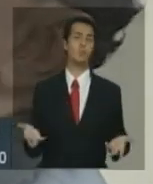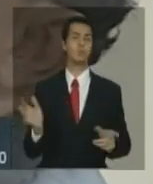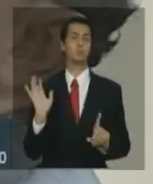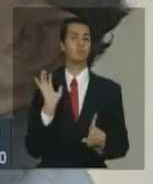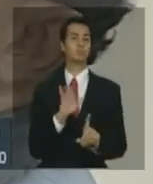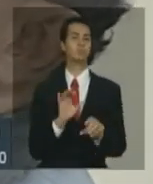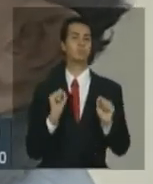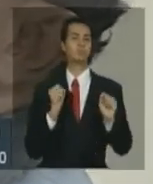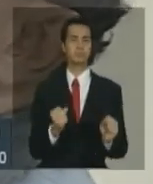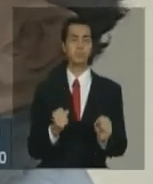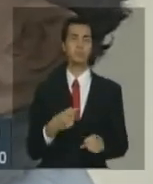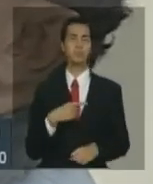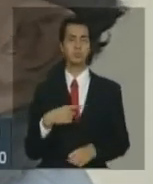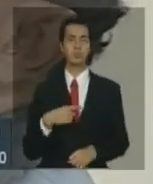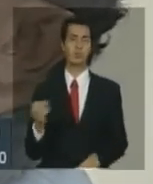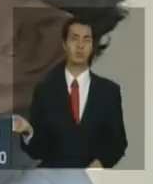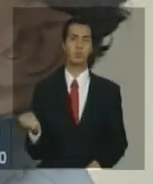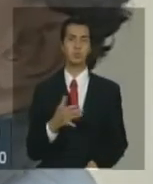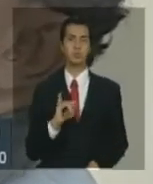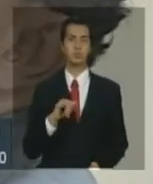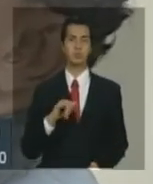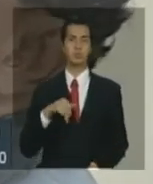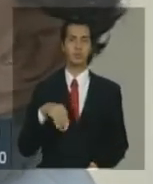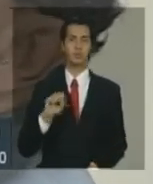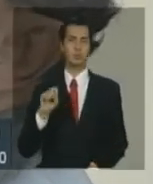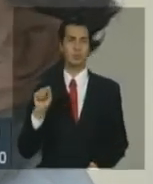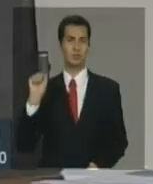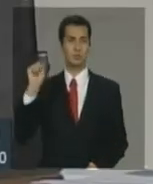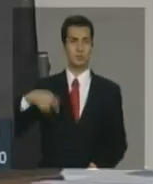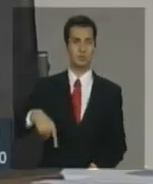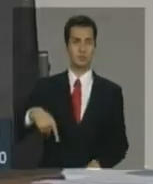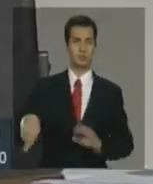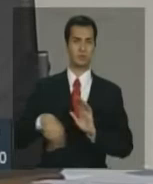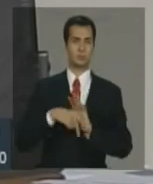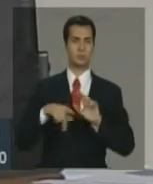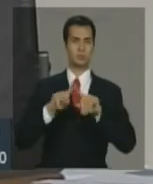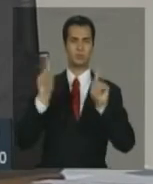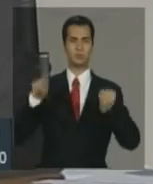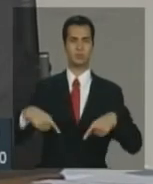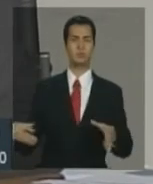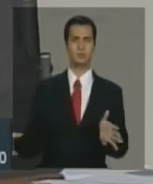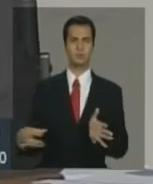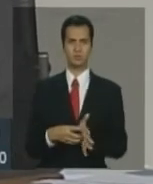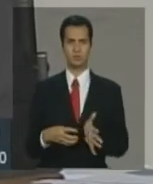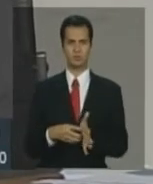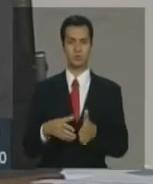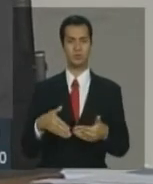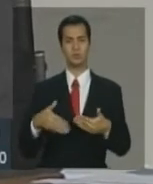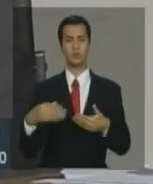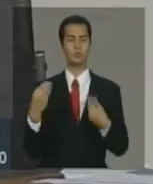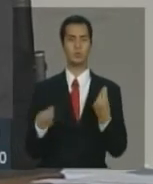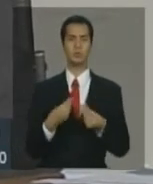regra de previdência dos servidores? A aprovação pelo Congresso,